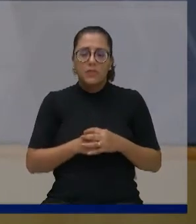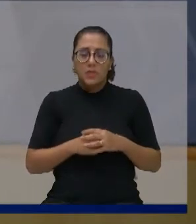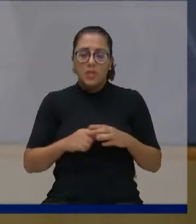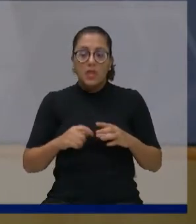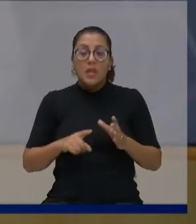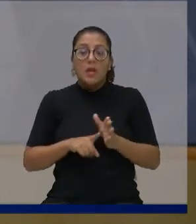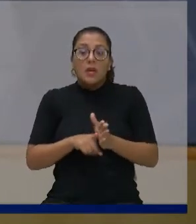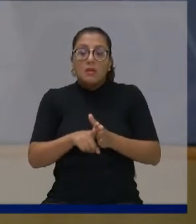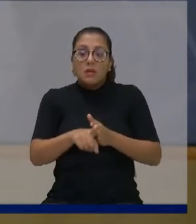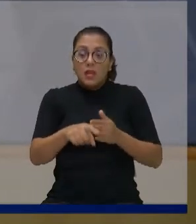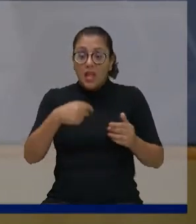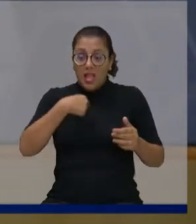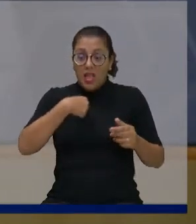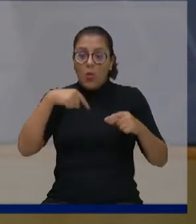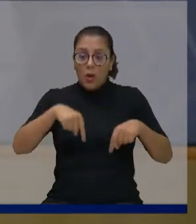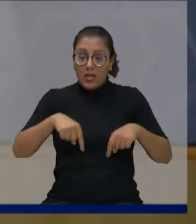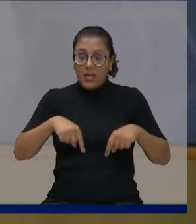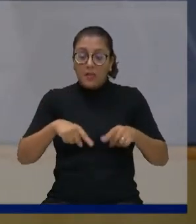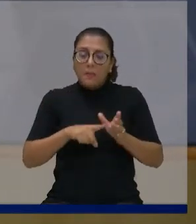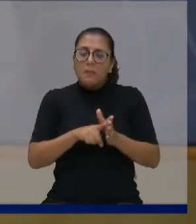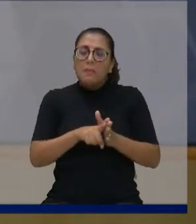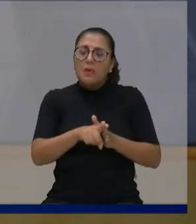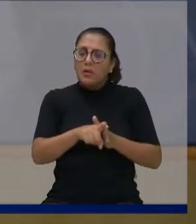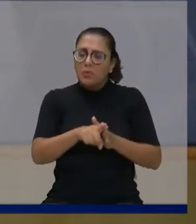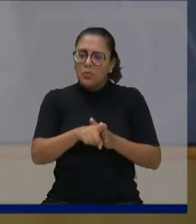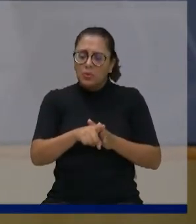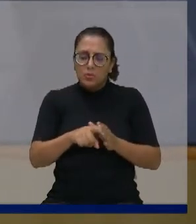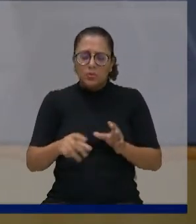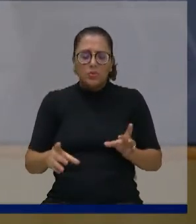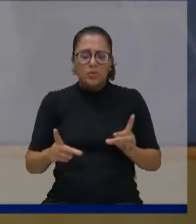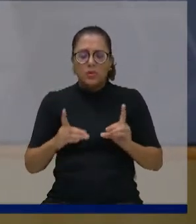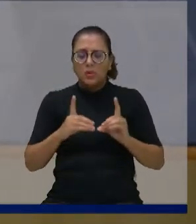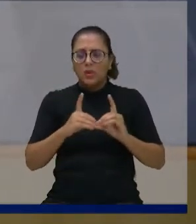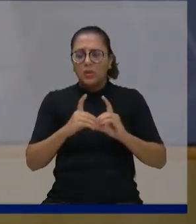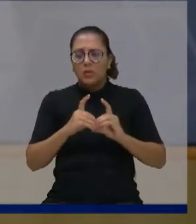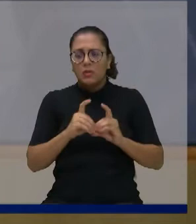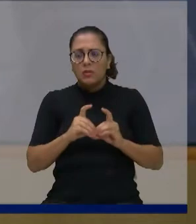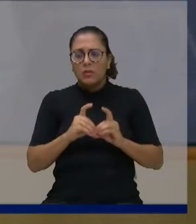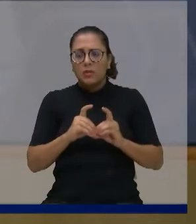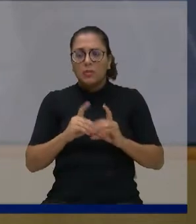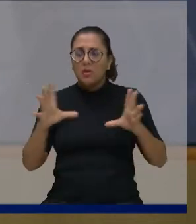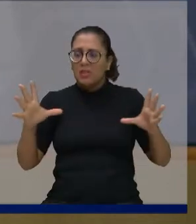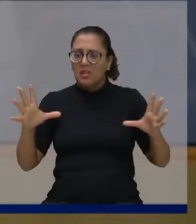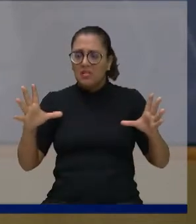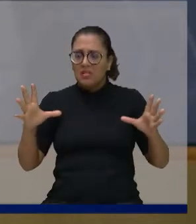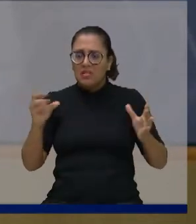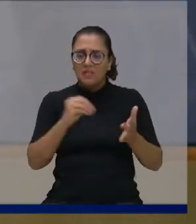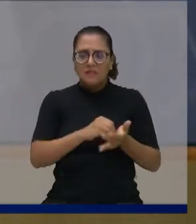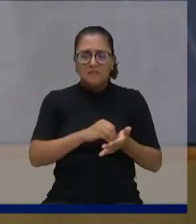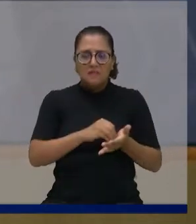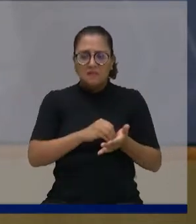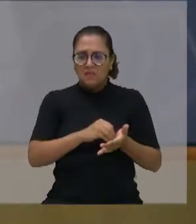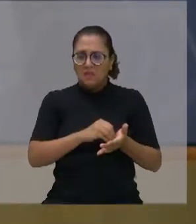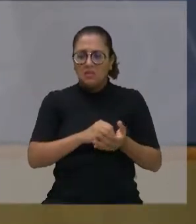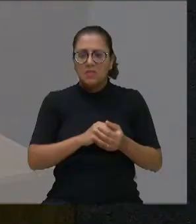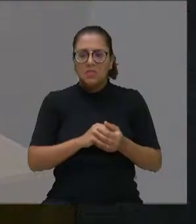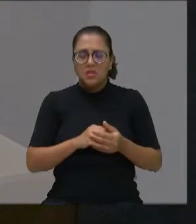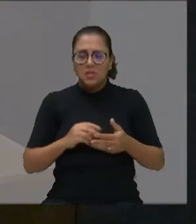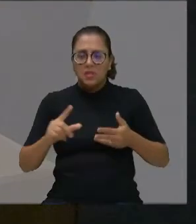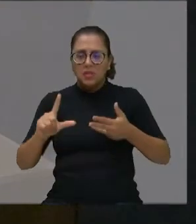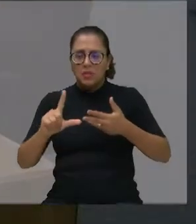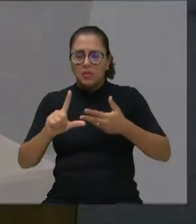questionando toda essa falta de democracia e falta de transparência nos processos legislativos. Obrigada.